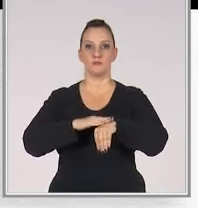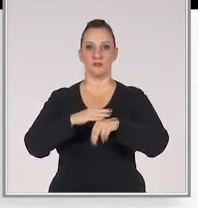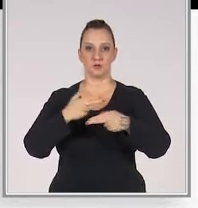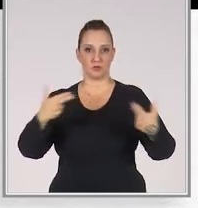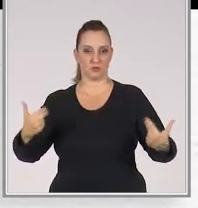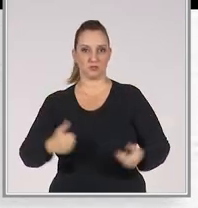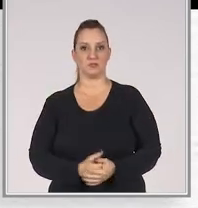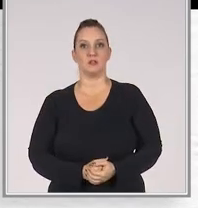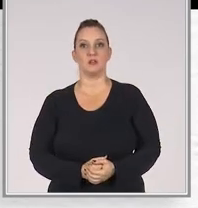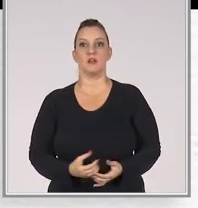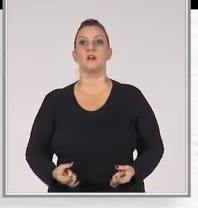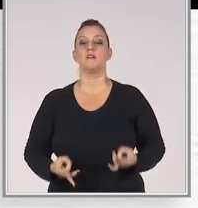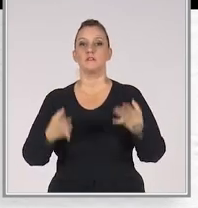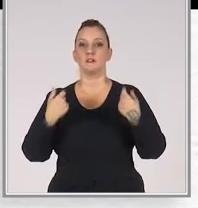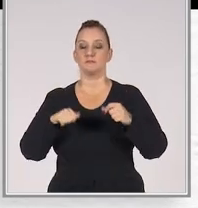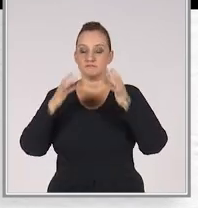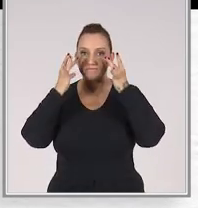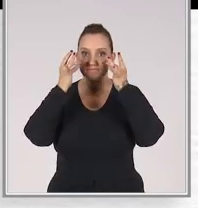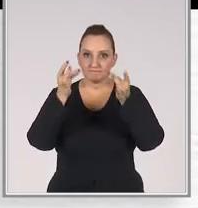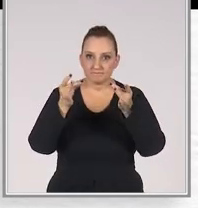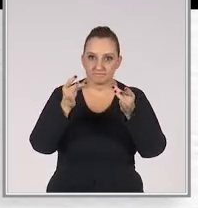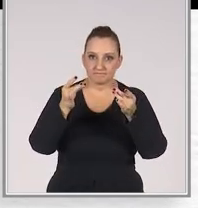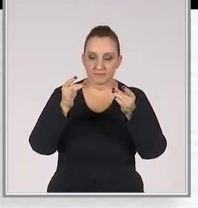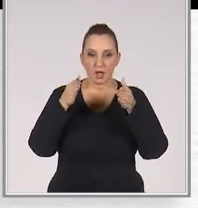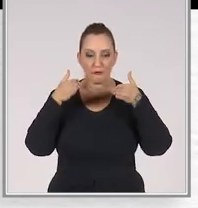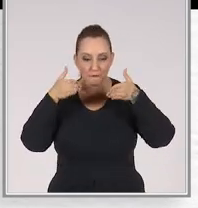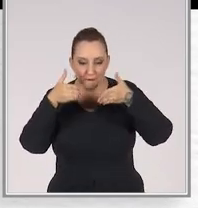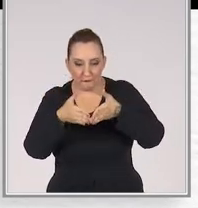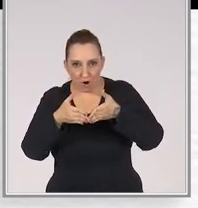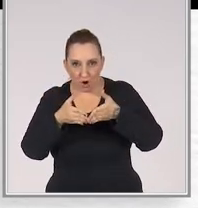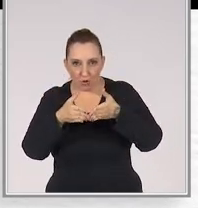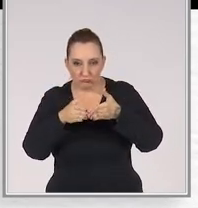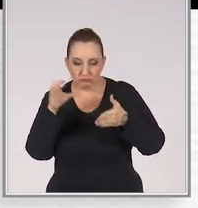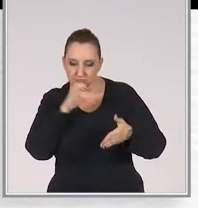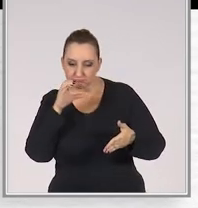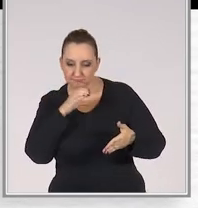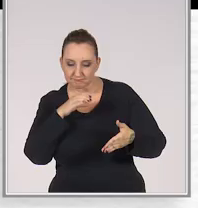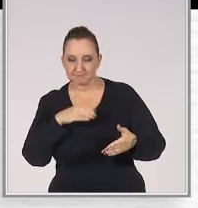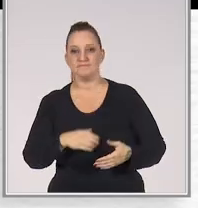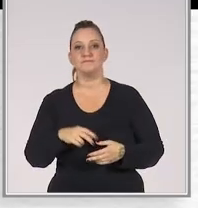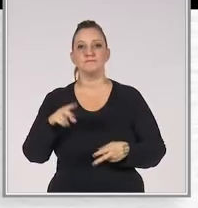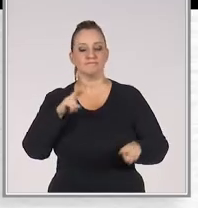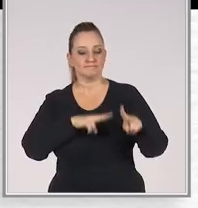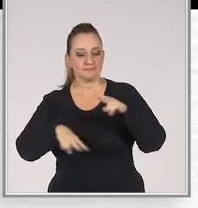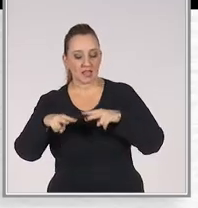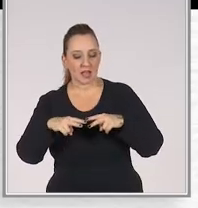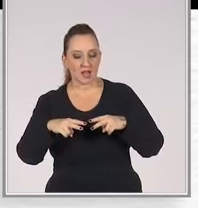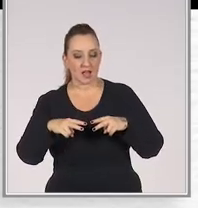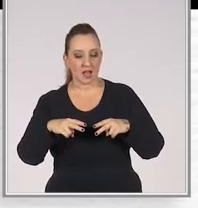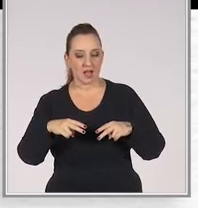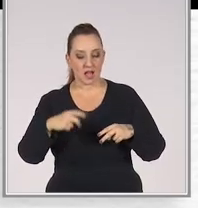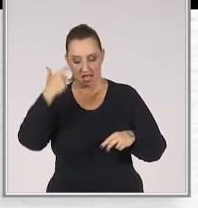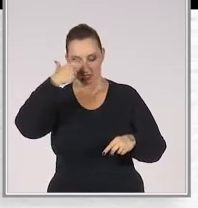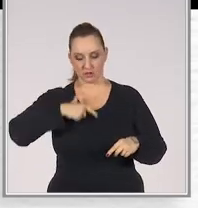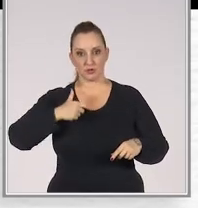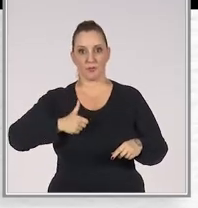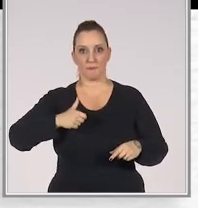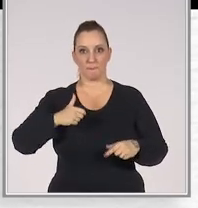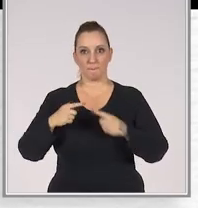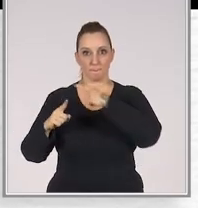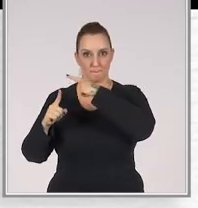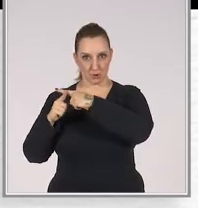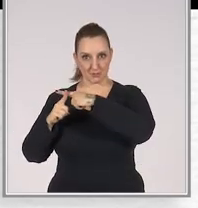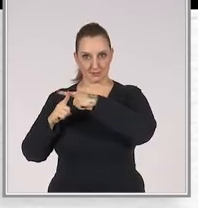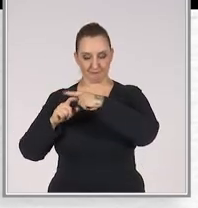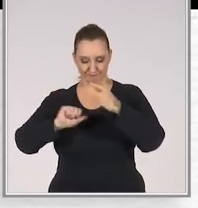feitas. O vendedor deve ser atento, ter foco e dinamismo. Ter visão e atitudes positivas. Ser